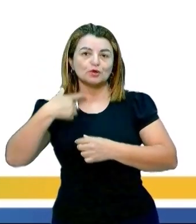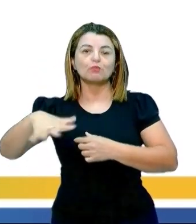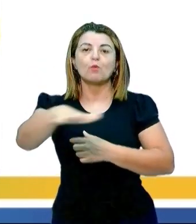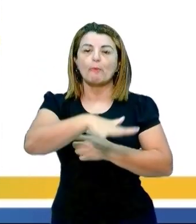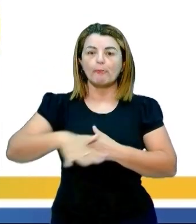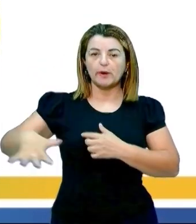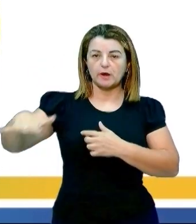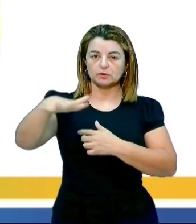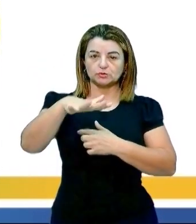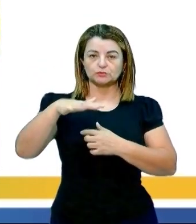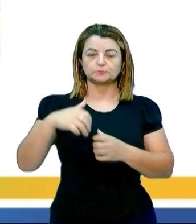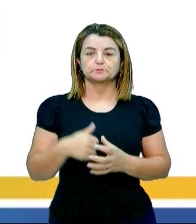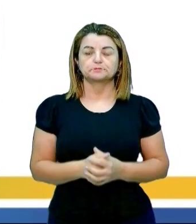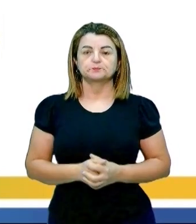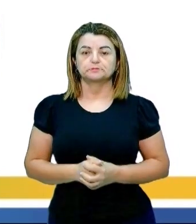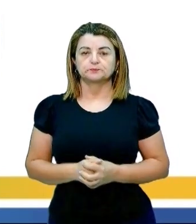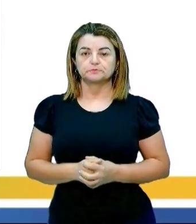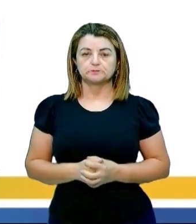Ok?